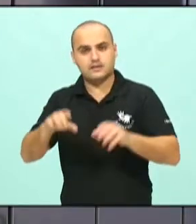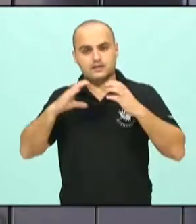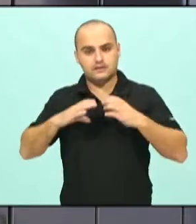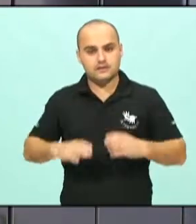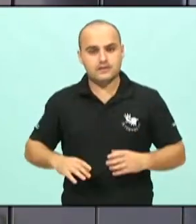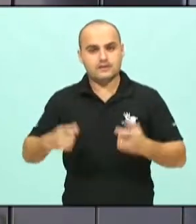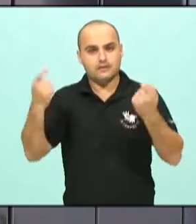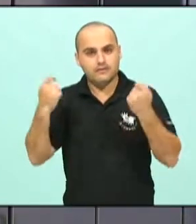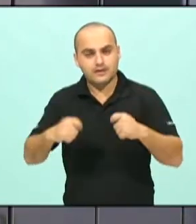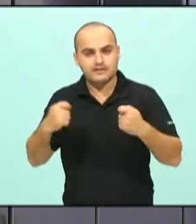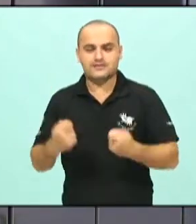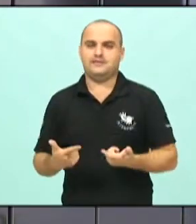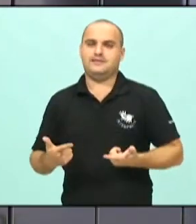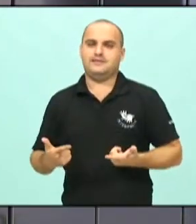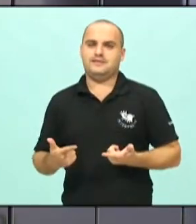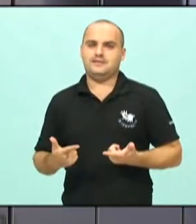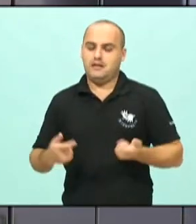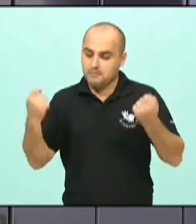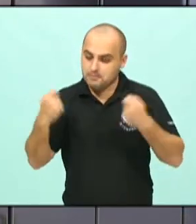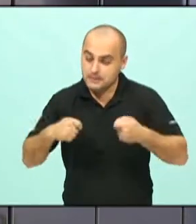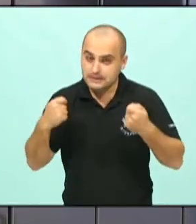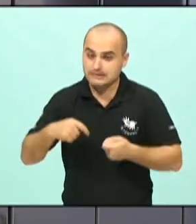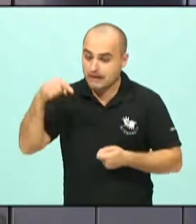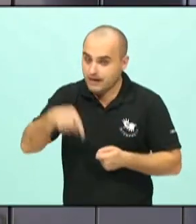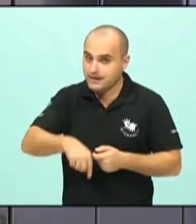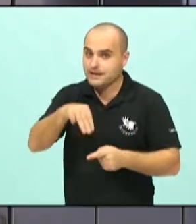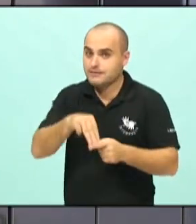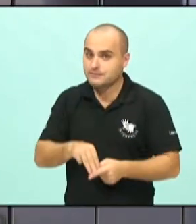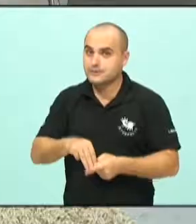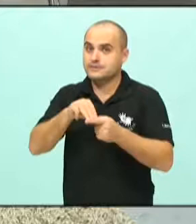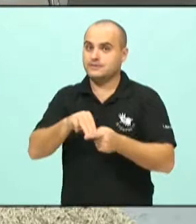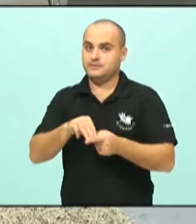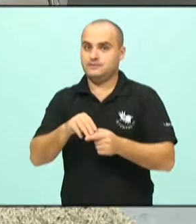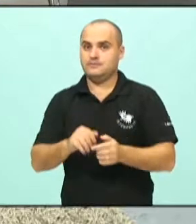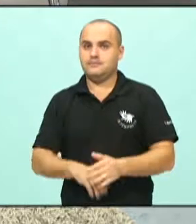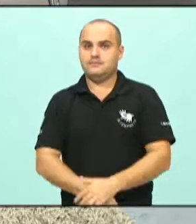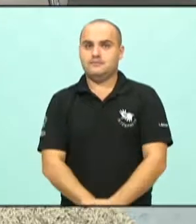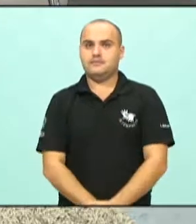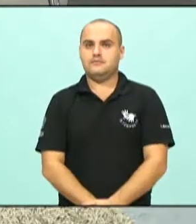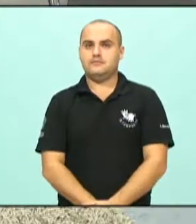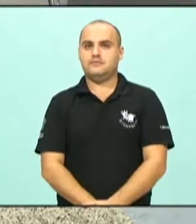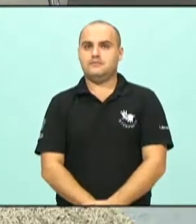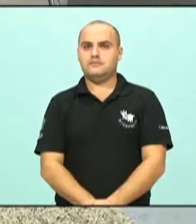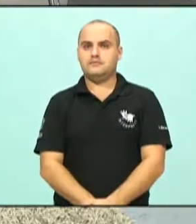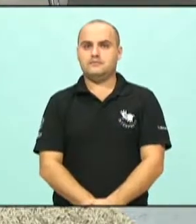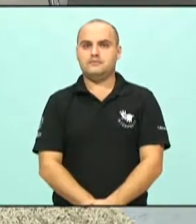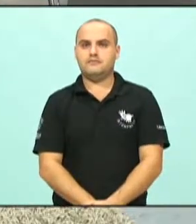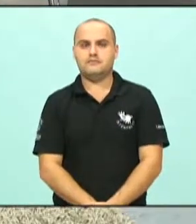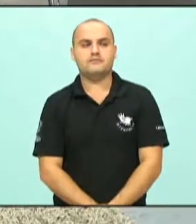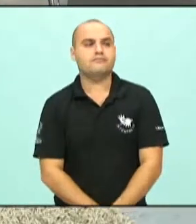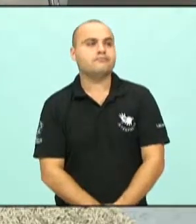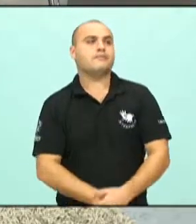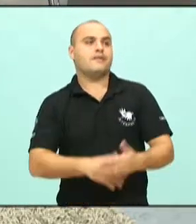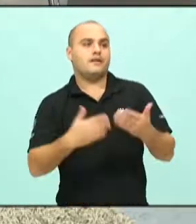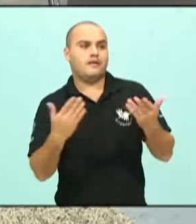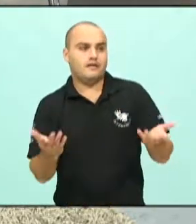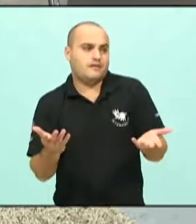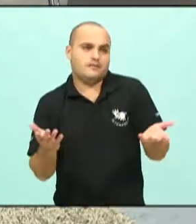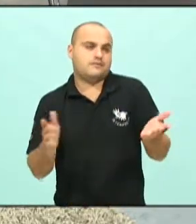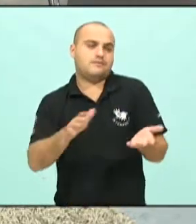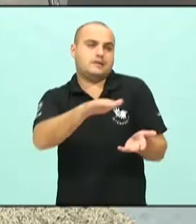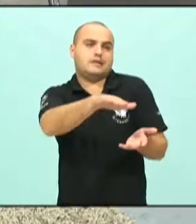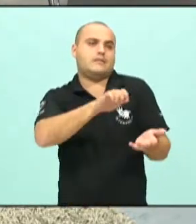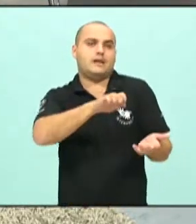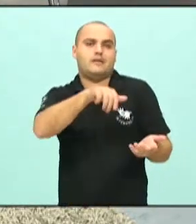ele precisa resolver o seu problema. É, não é mais possível a gente chamar o Marieta